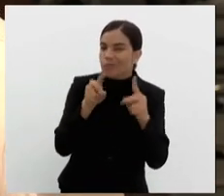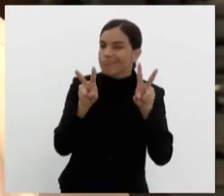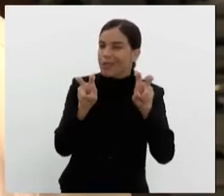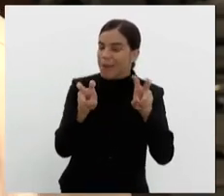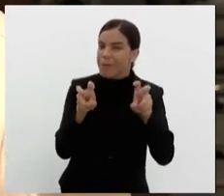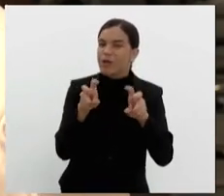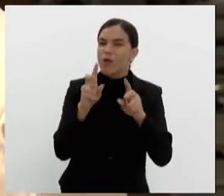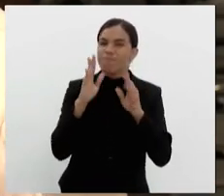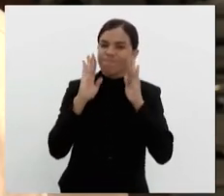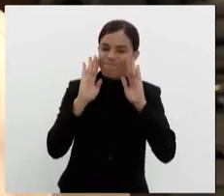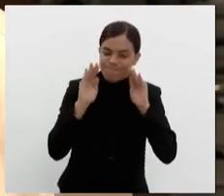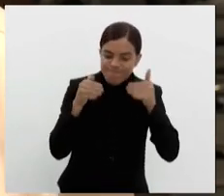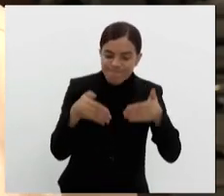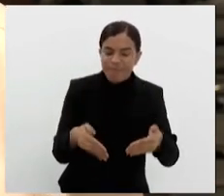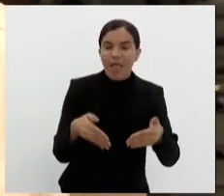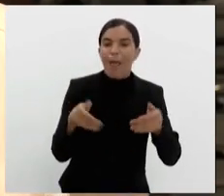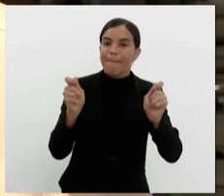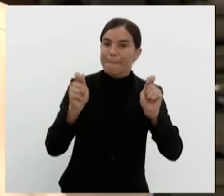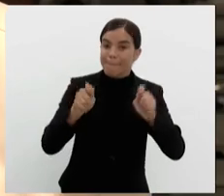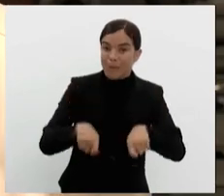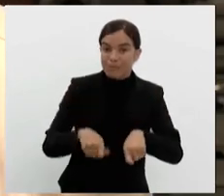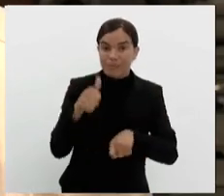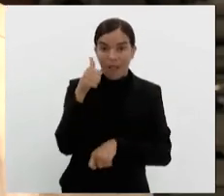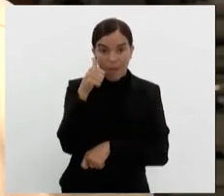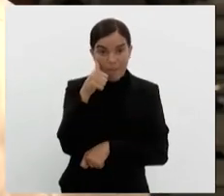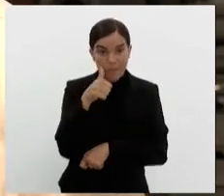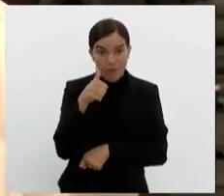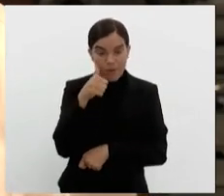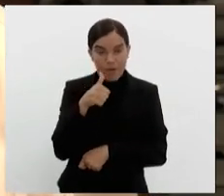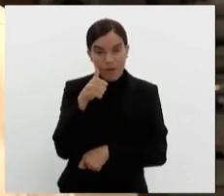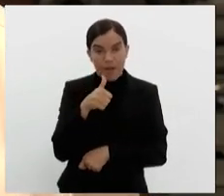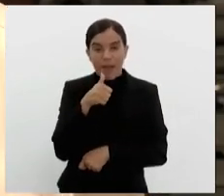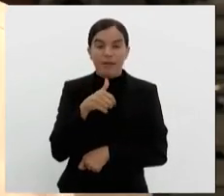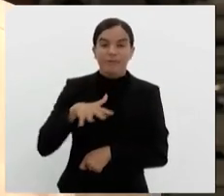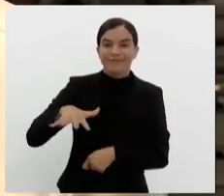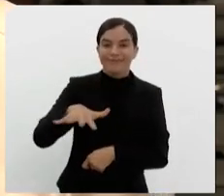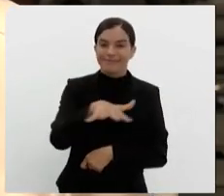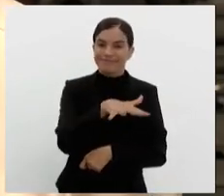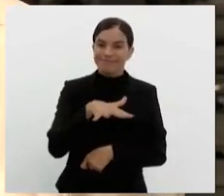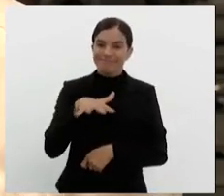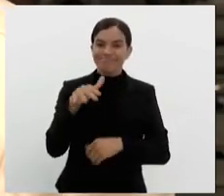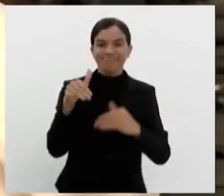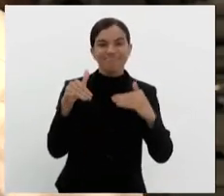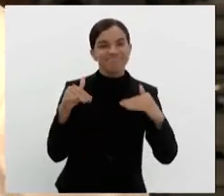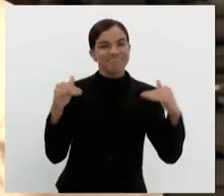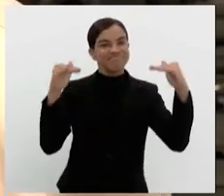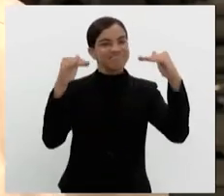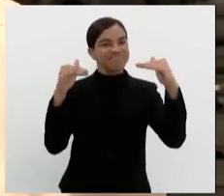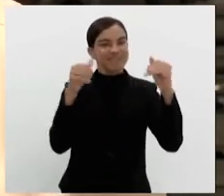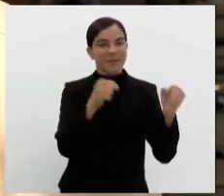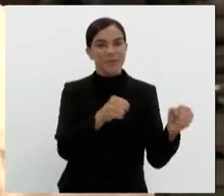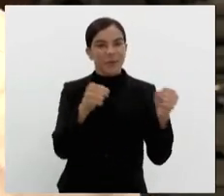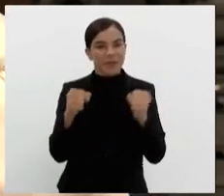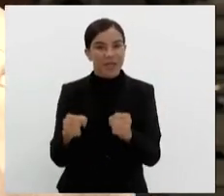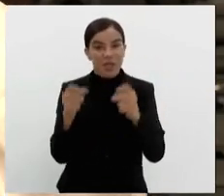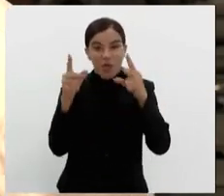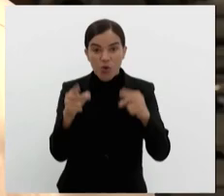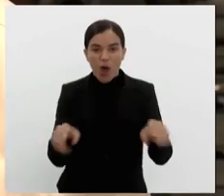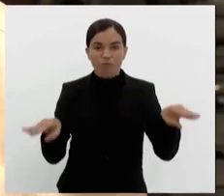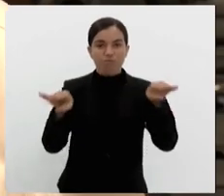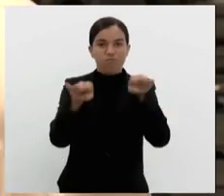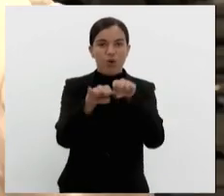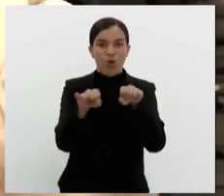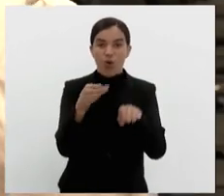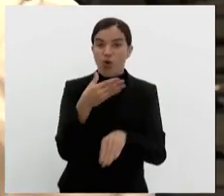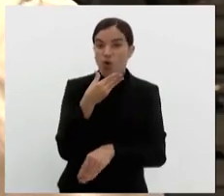considero central, é a possibilidade das mulheres estarem nos espaços de poder com o mesmo reconhecimento que os homens